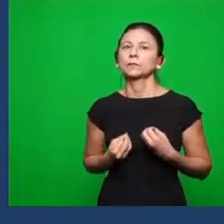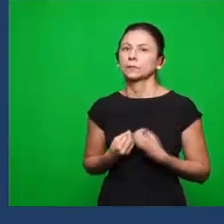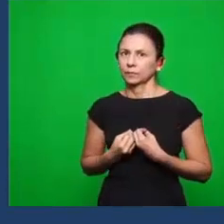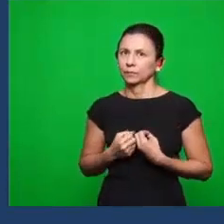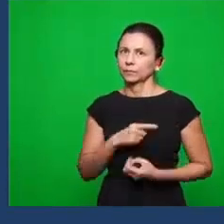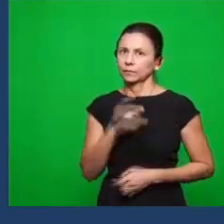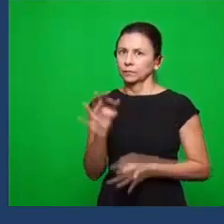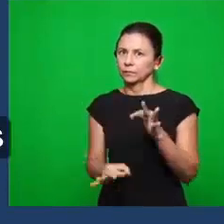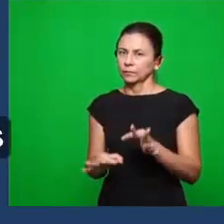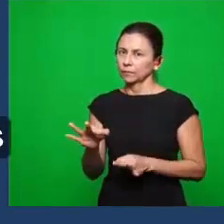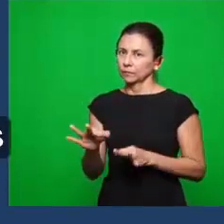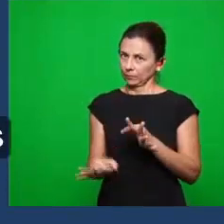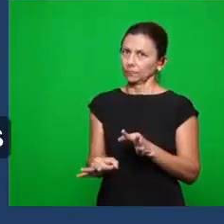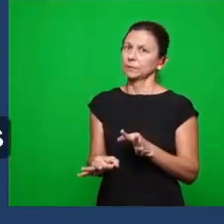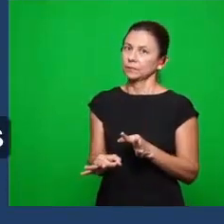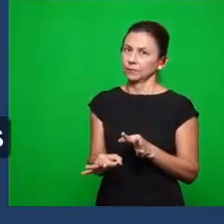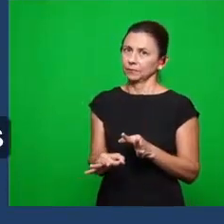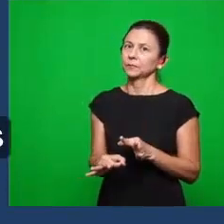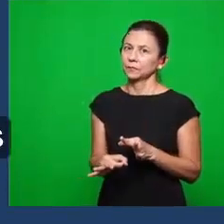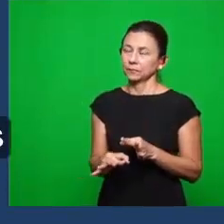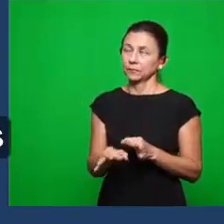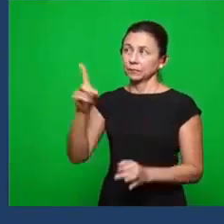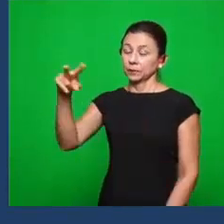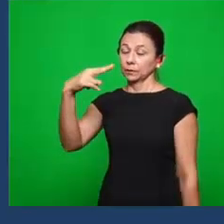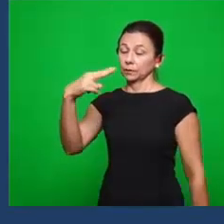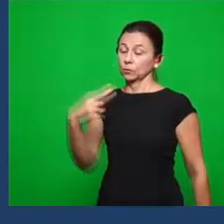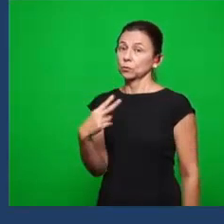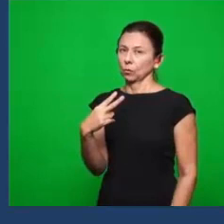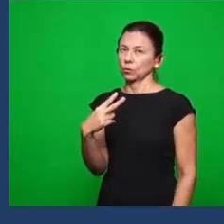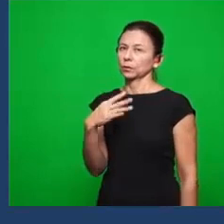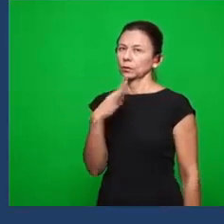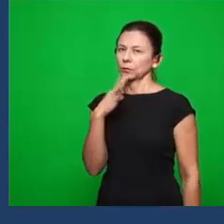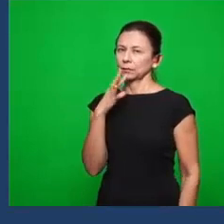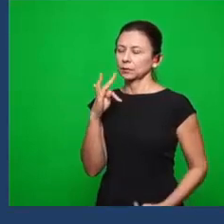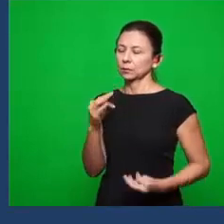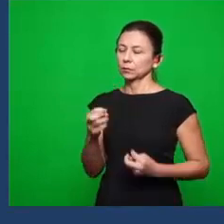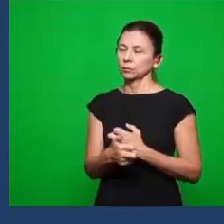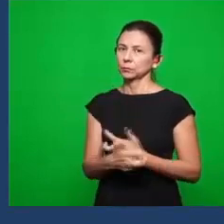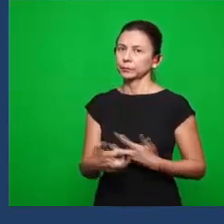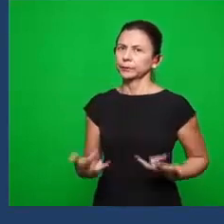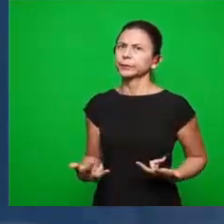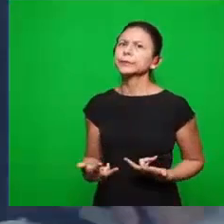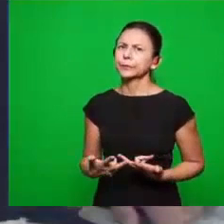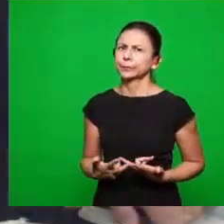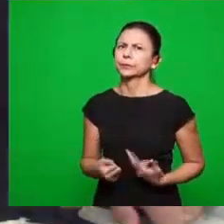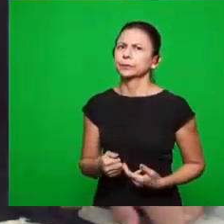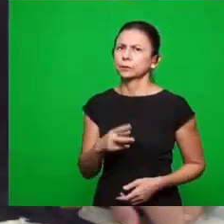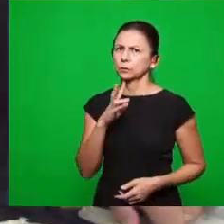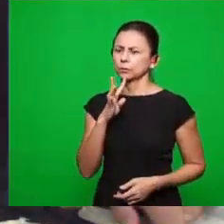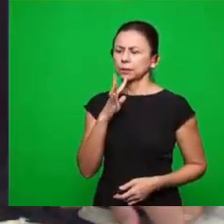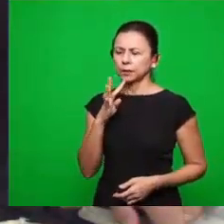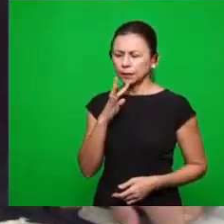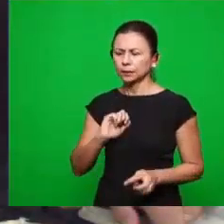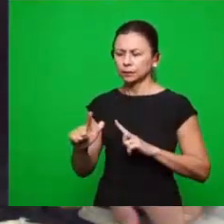segundo as vossas obras. Aqui está o Deus que sonda os corações, sabe, conhece todas as coisas, que é, ele diz, eu conheço as tuas